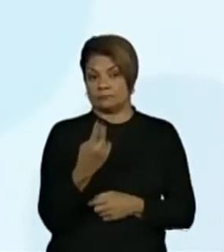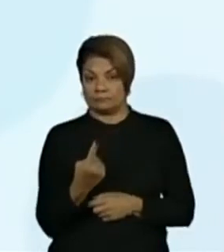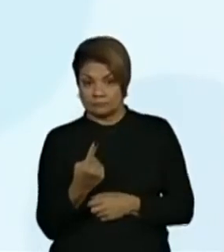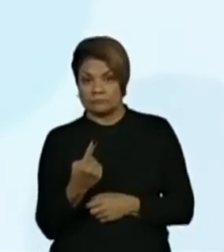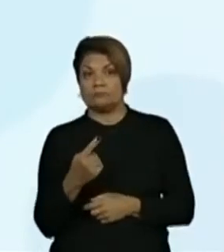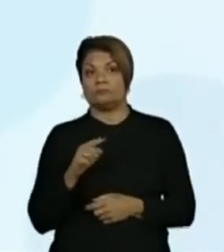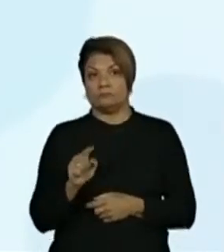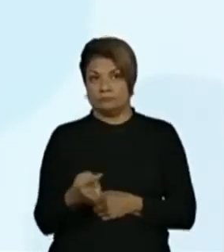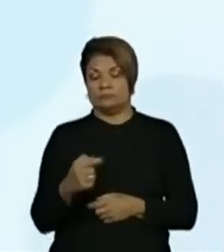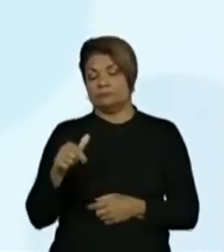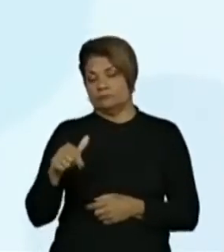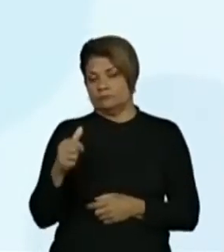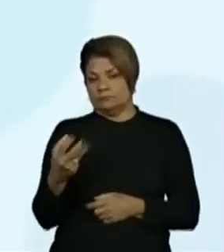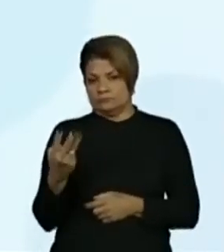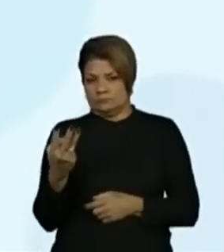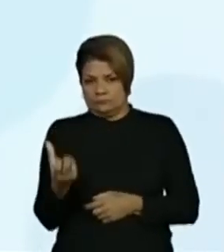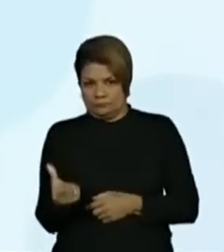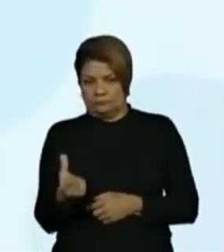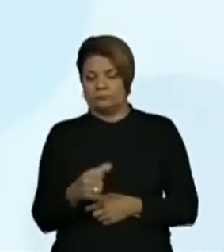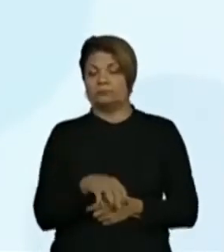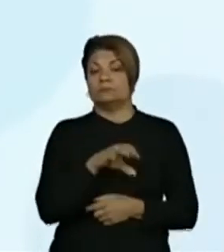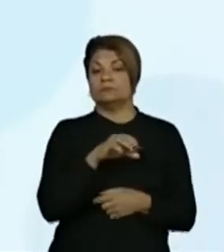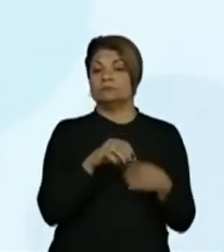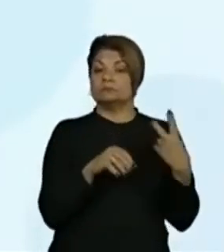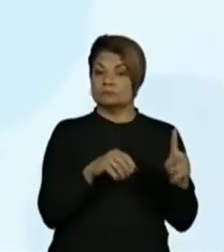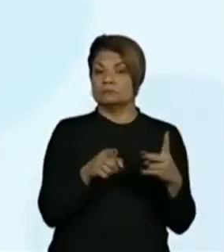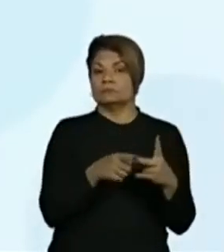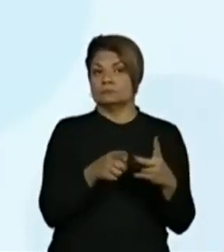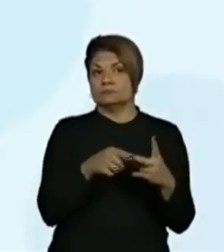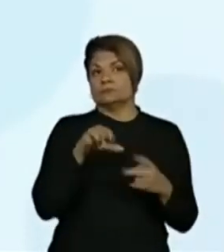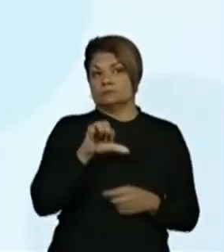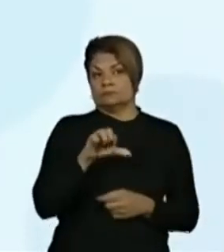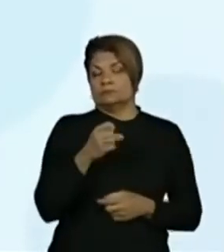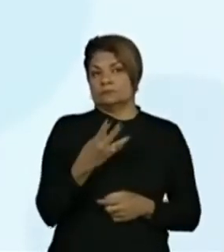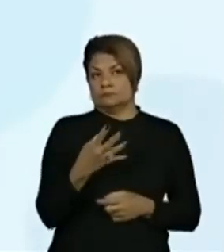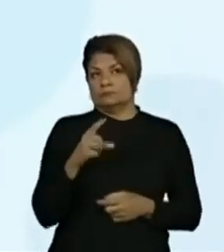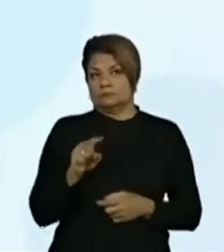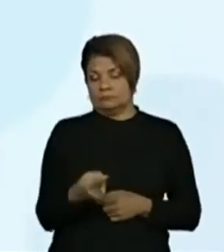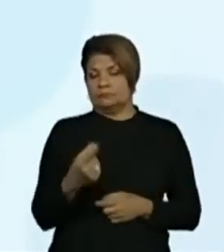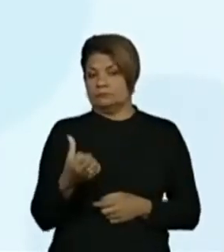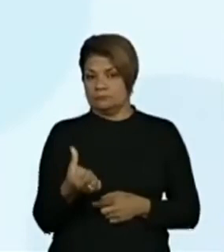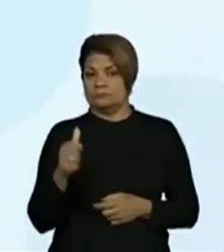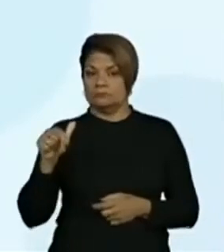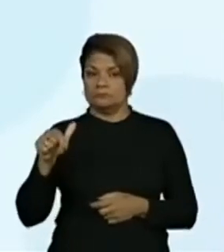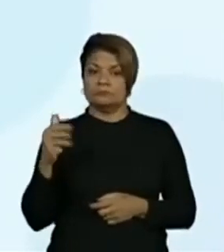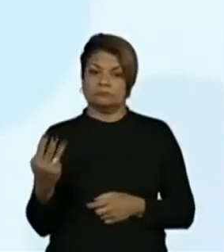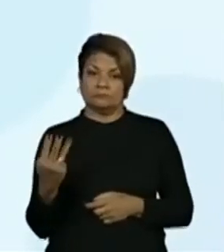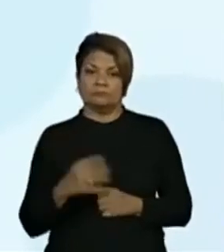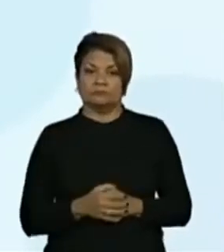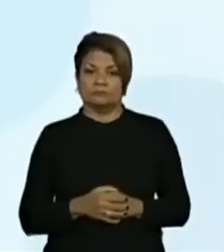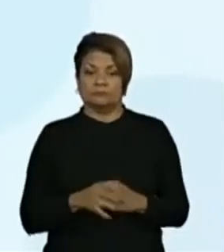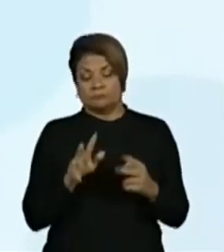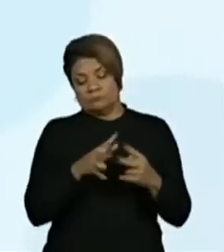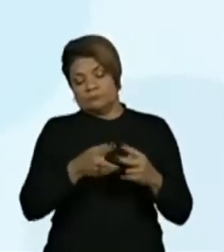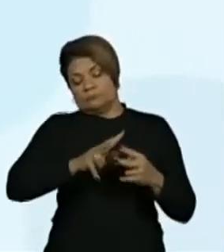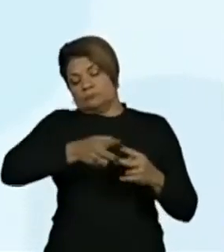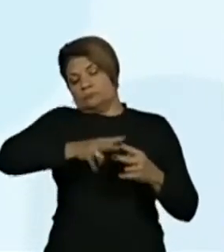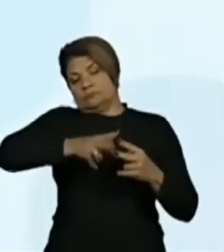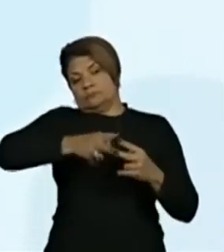.736 e o 914.673. Qual deles é o maior?